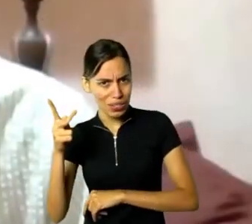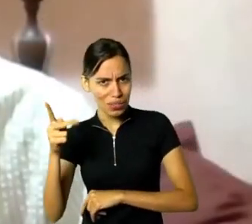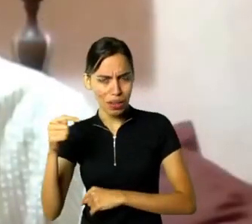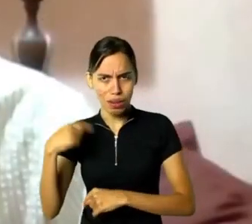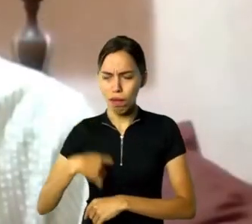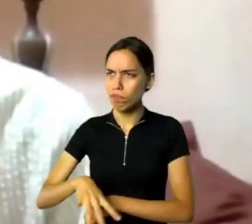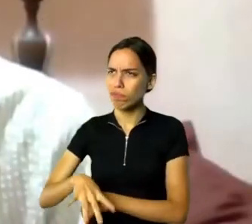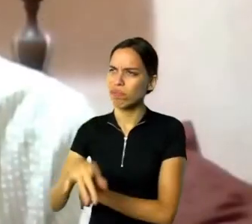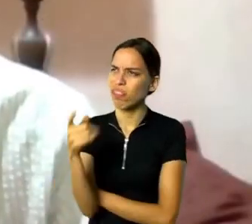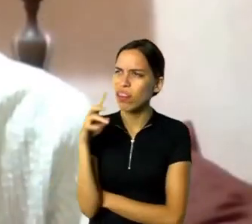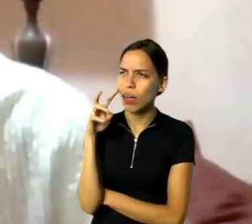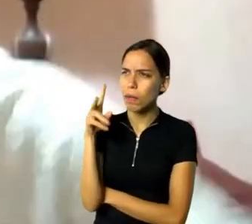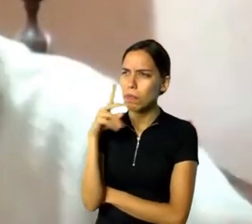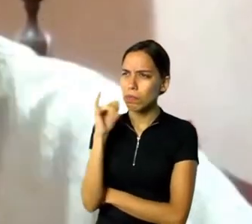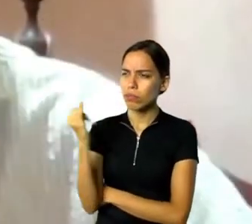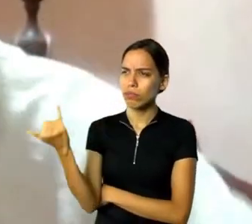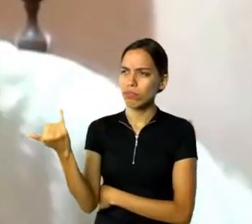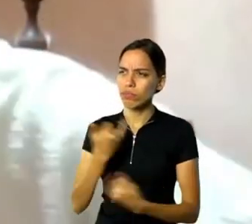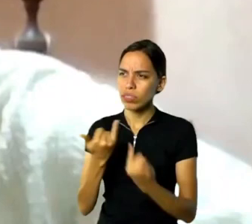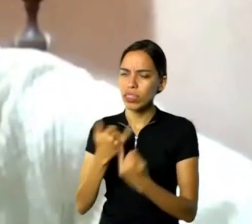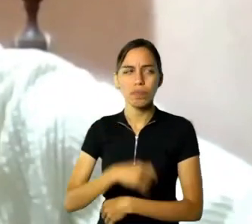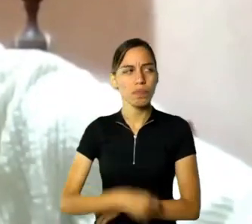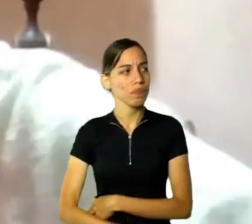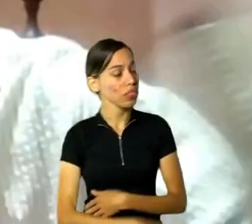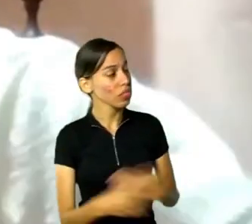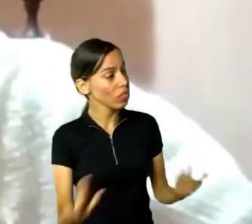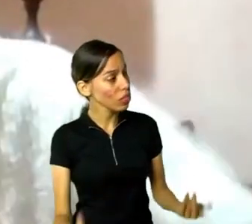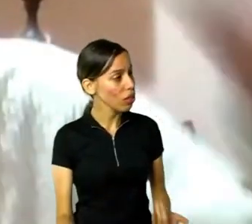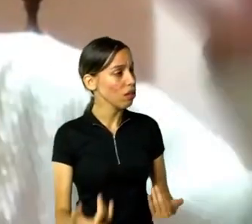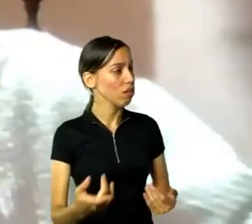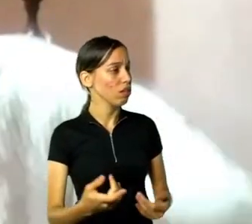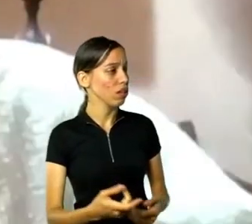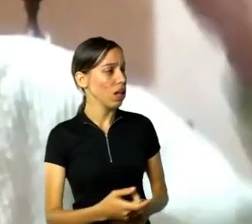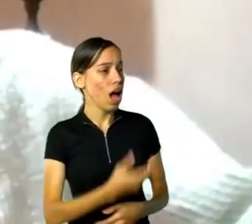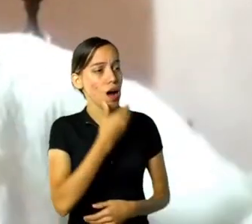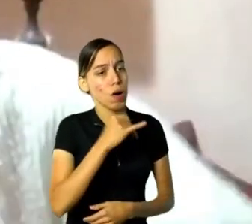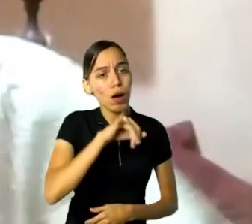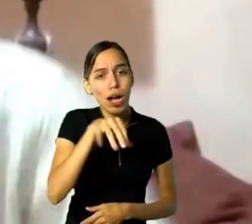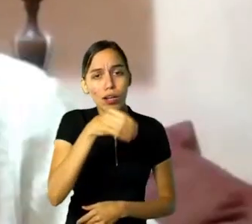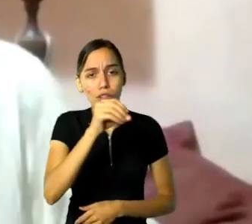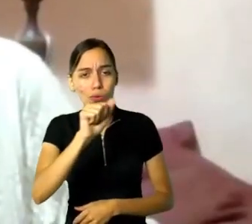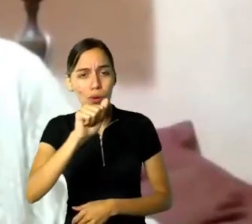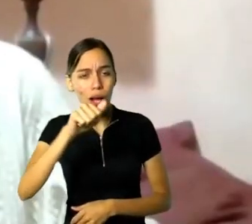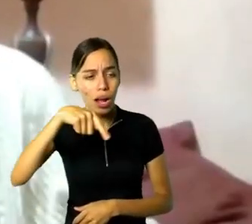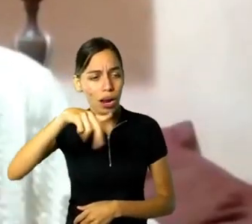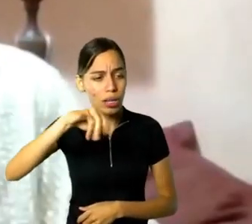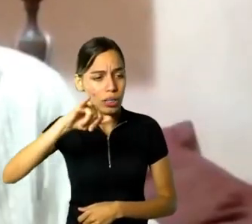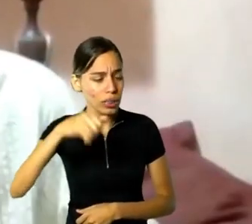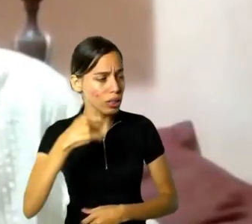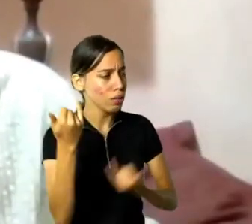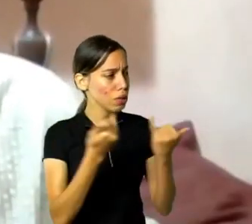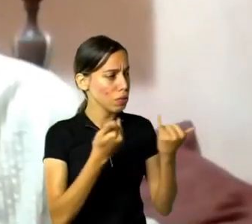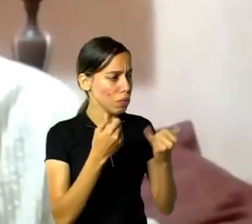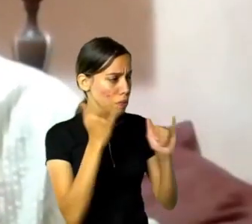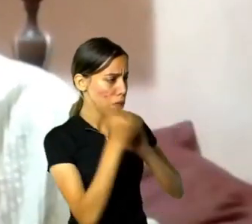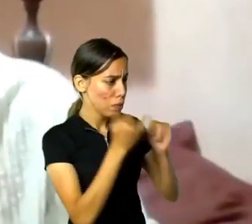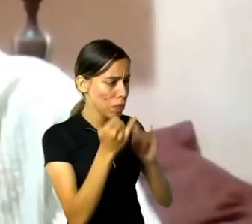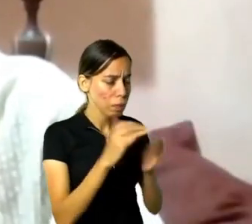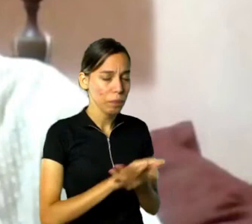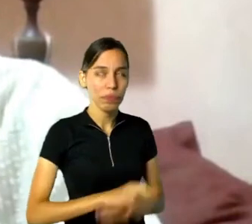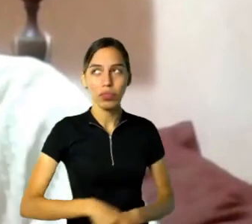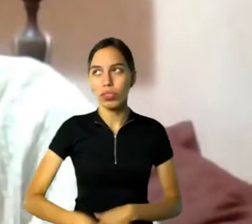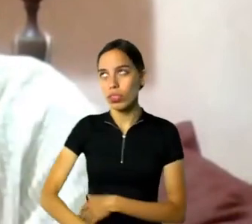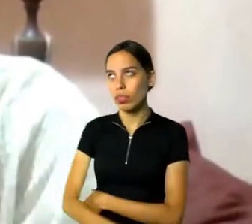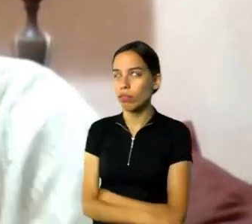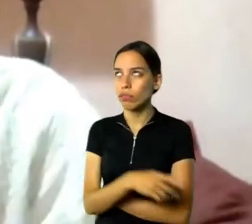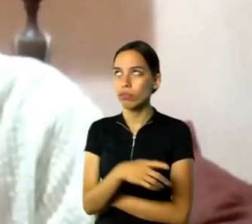saco cheio quando meu pai conhecia todas as pessoas, ele vinha falando de Joaquim Rola, e era sempre a mesma história. E aí eu tive a oportunidade de entrevistar, para